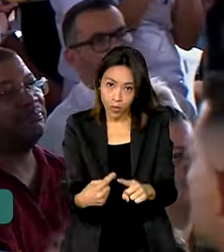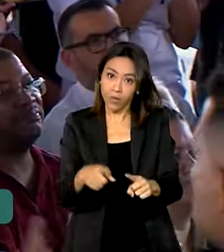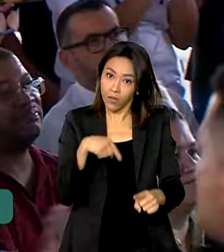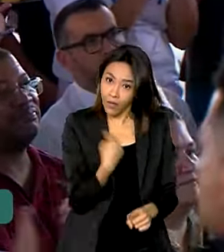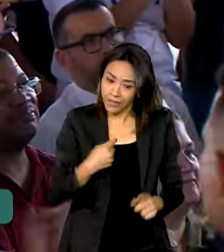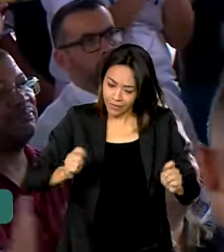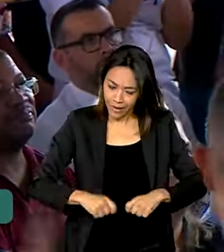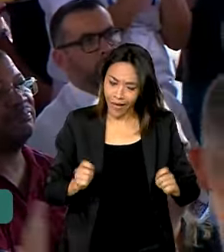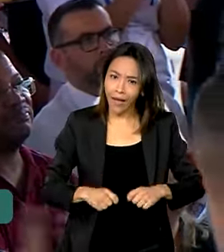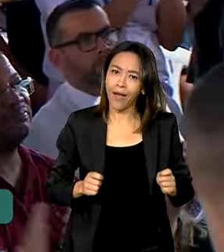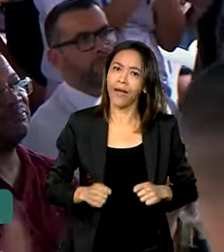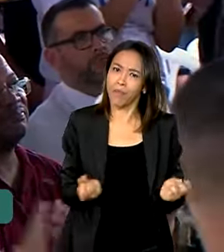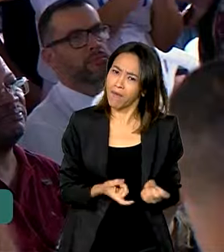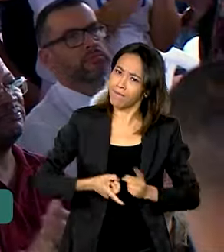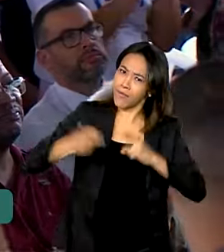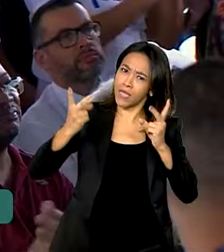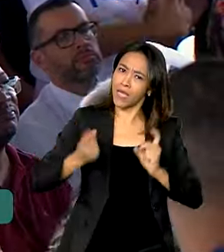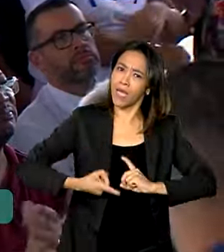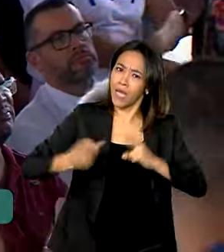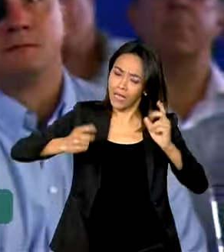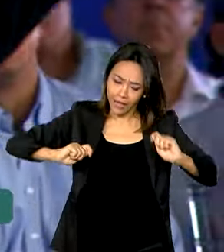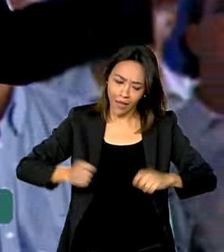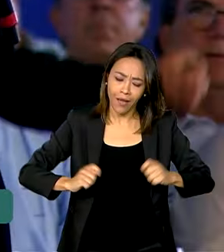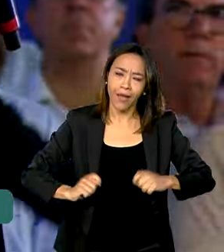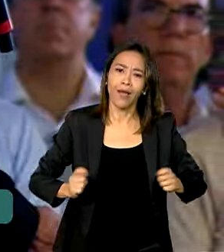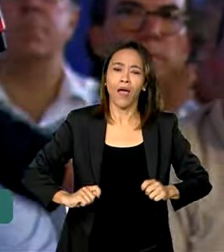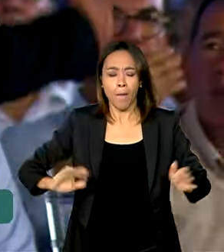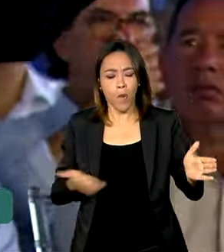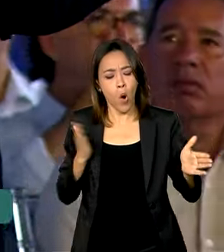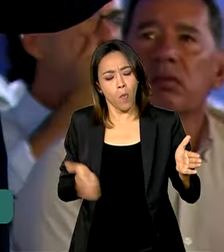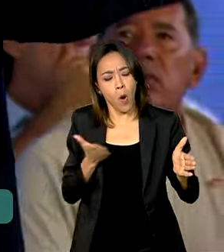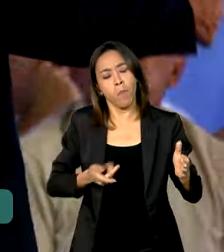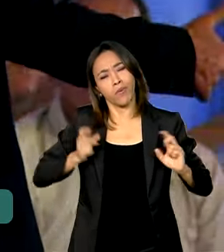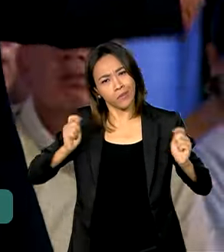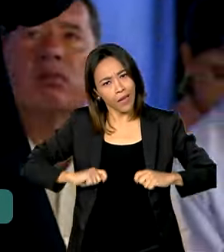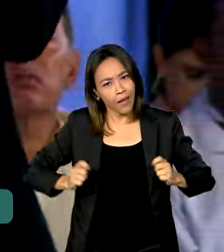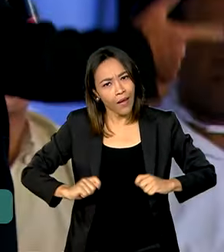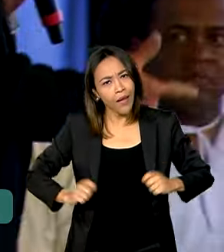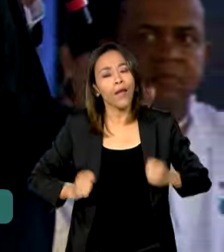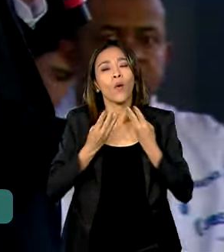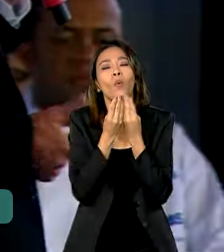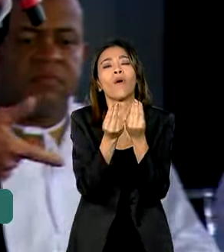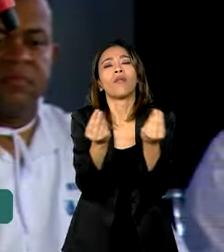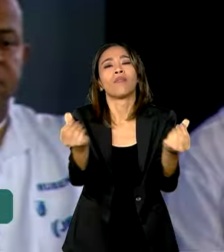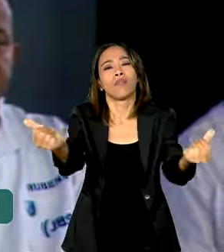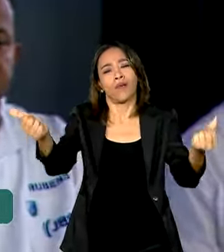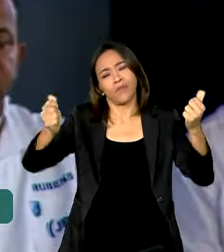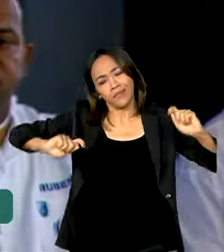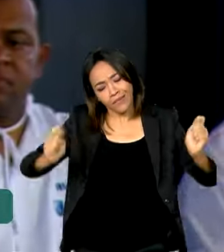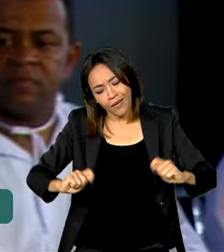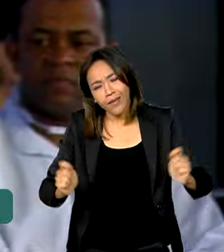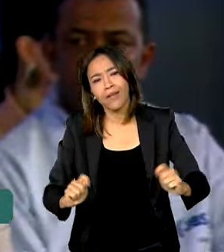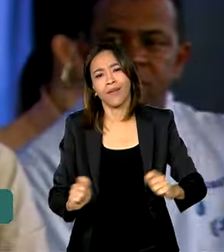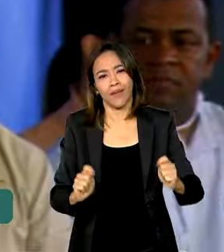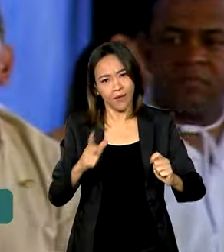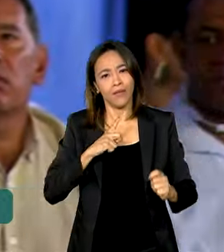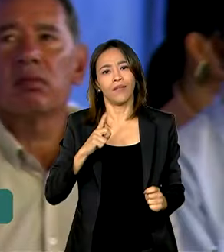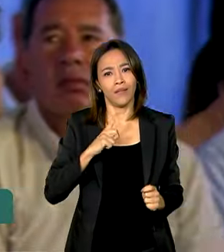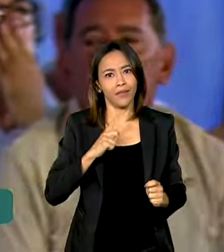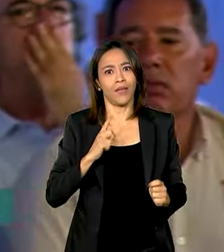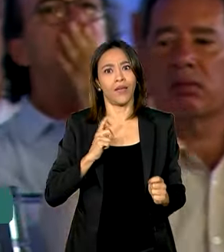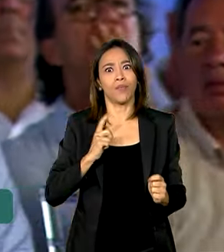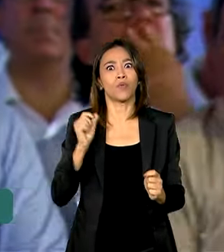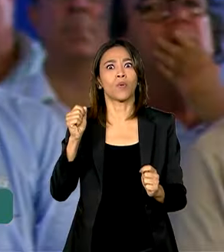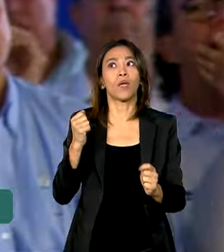capacidade de vender, capacidade de produzir, qualidade e produtividade e temos mercado para